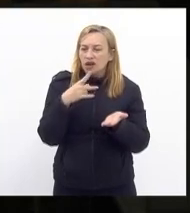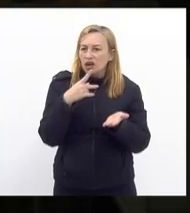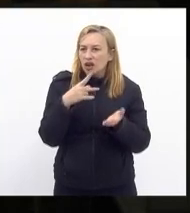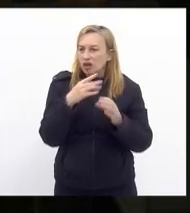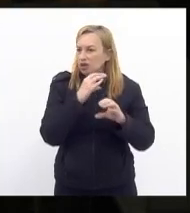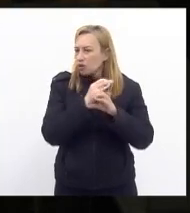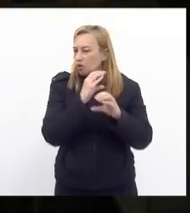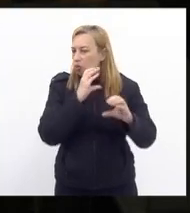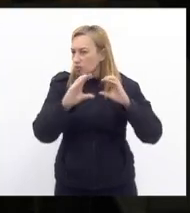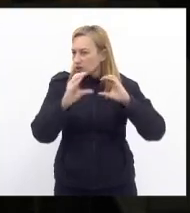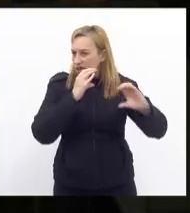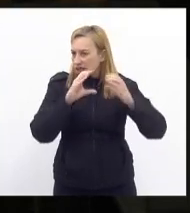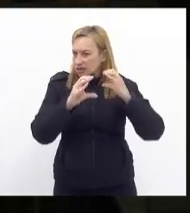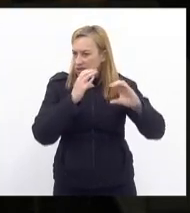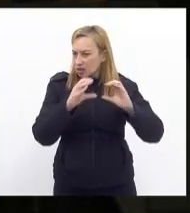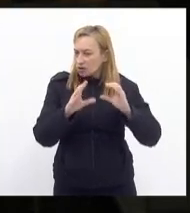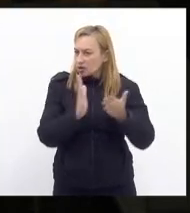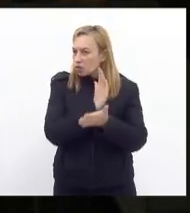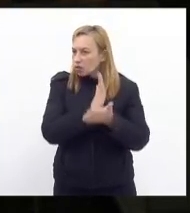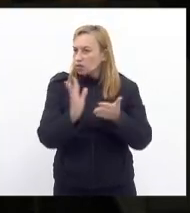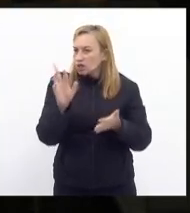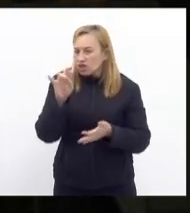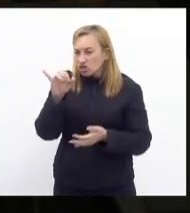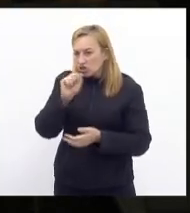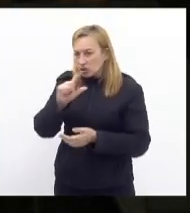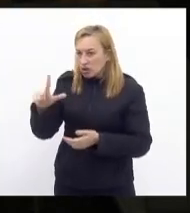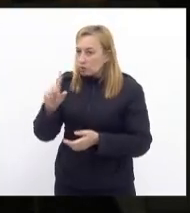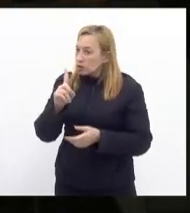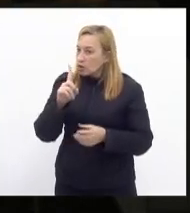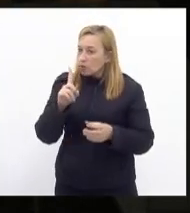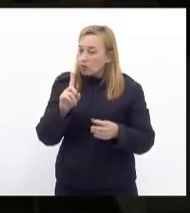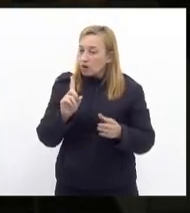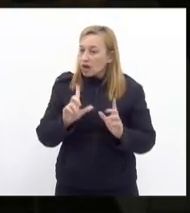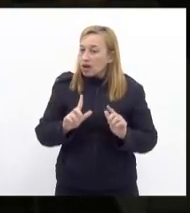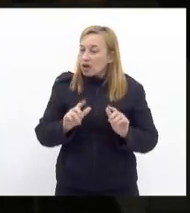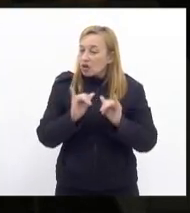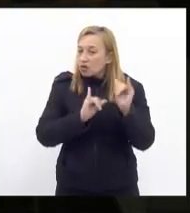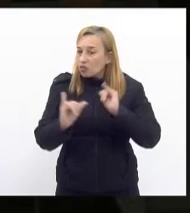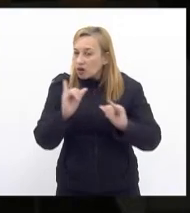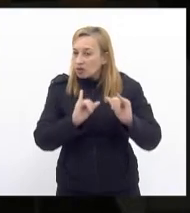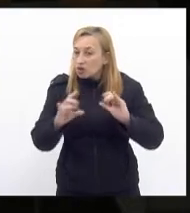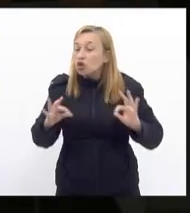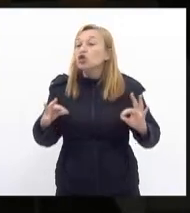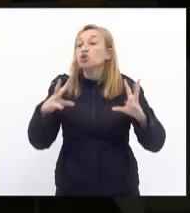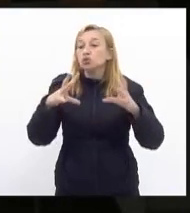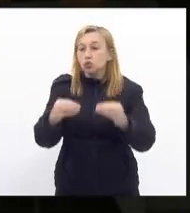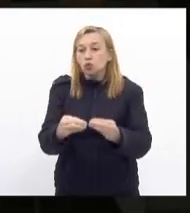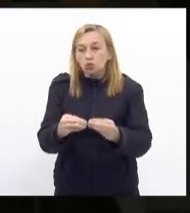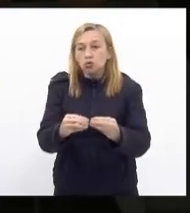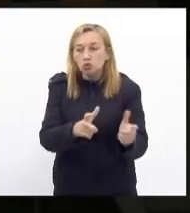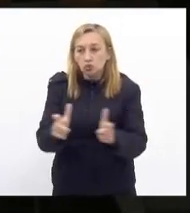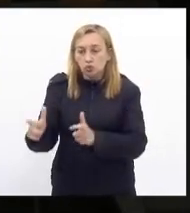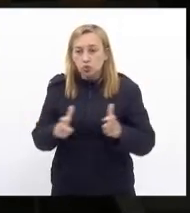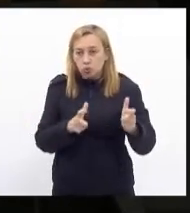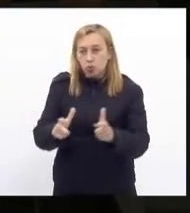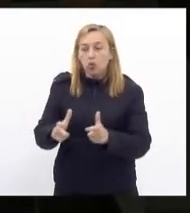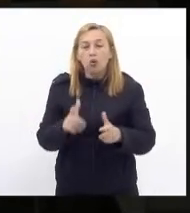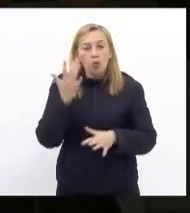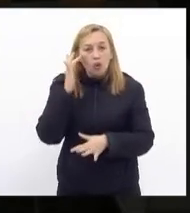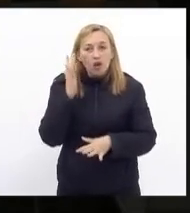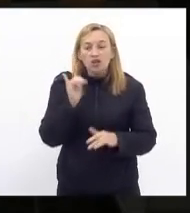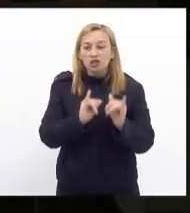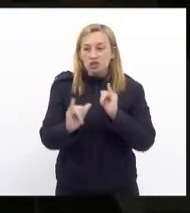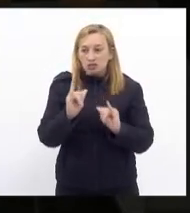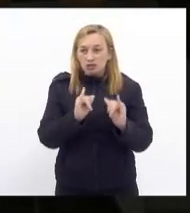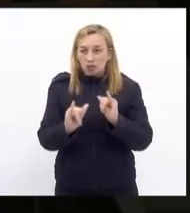comunicação isso não funcionou integralmente e acho que esse tipo de agenda esse tipo de informe teria que ter sido